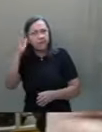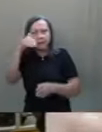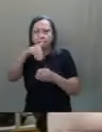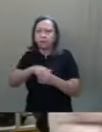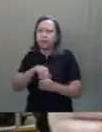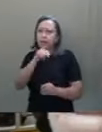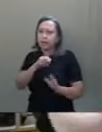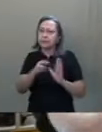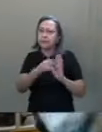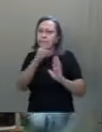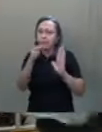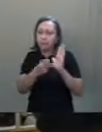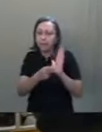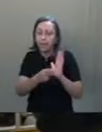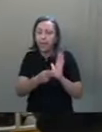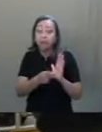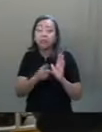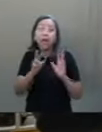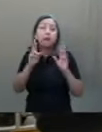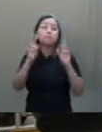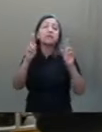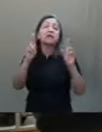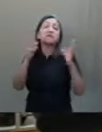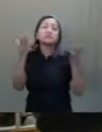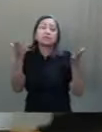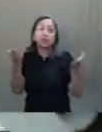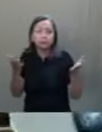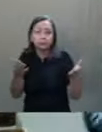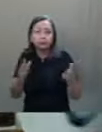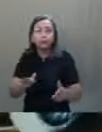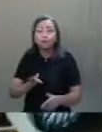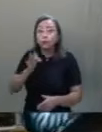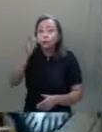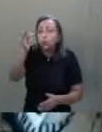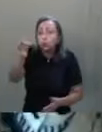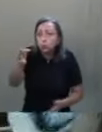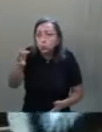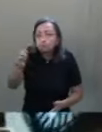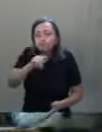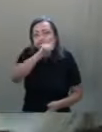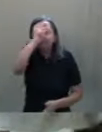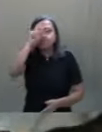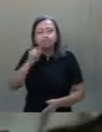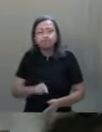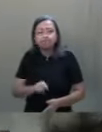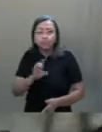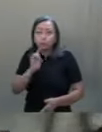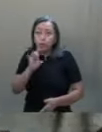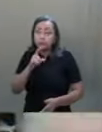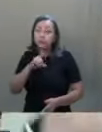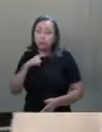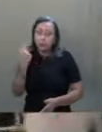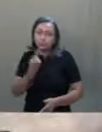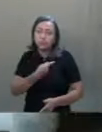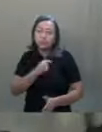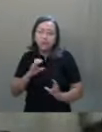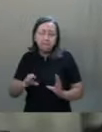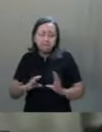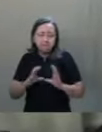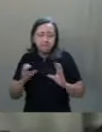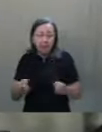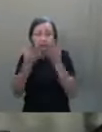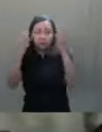previsão de um futuro só se fossem mágicos para entender onde